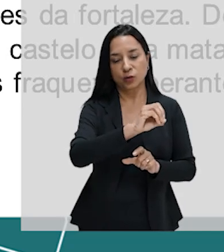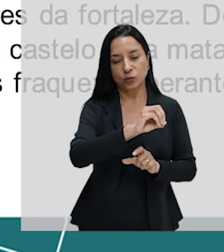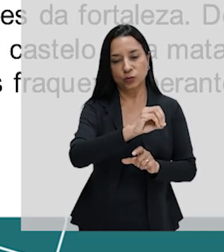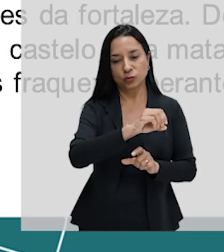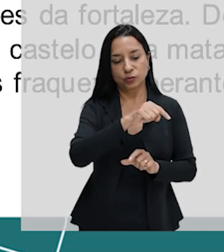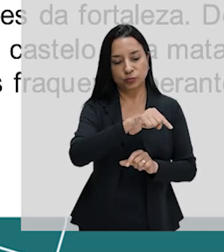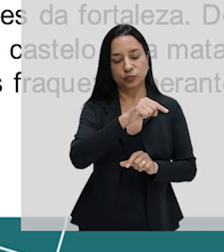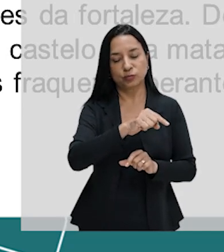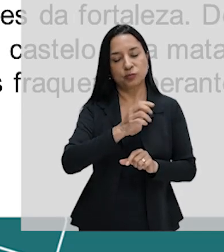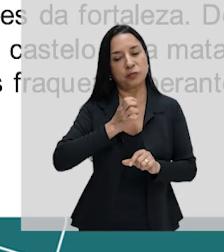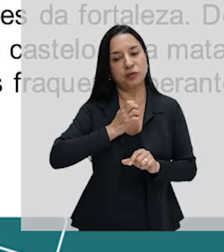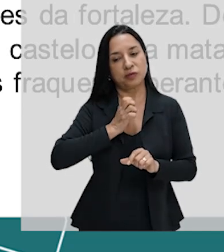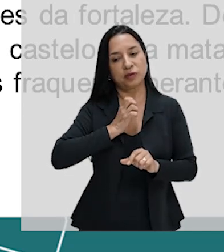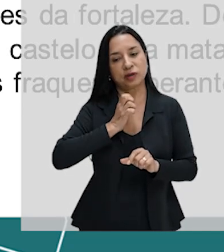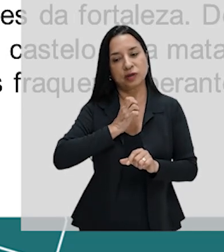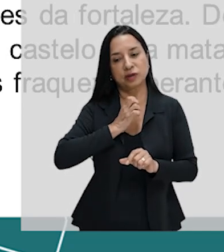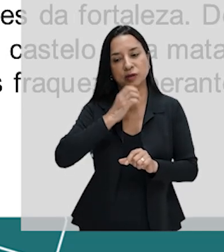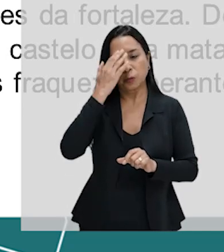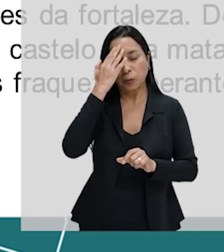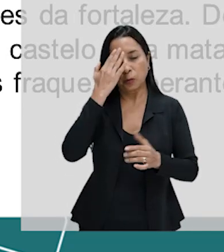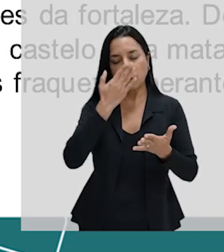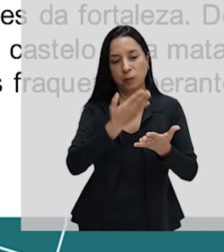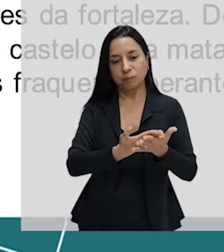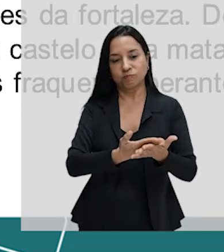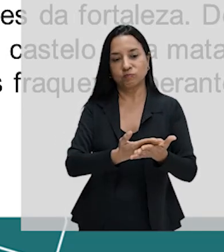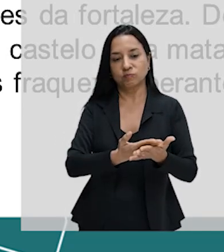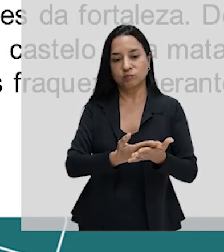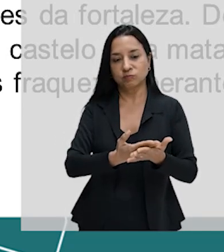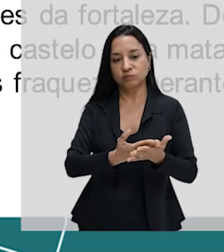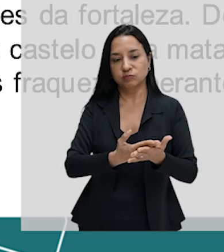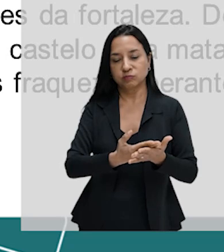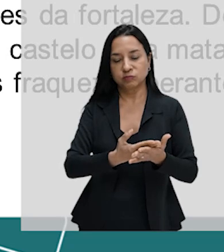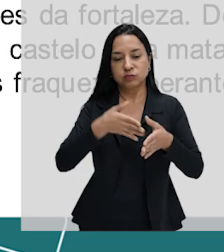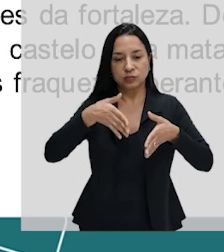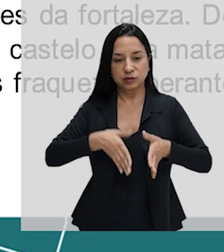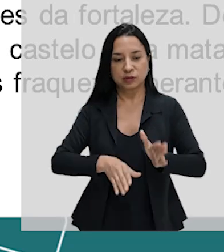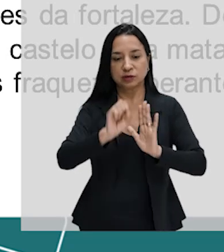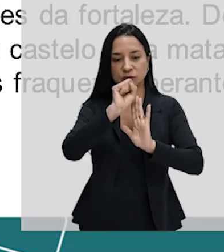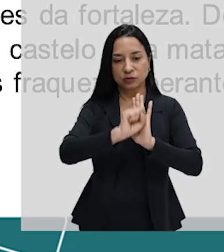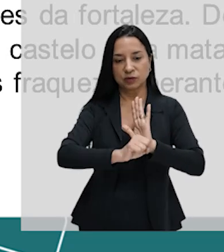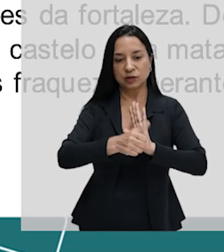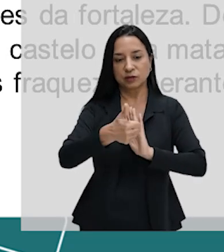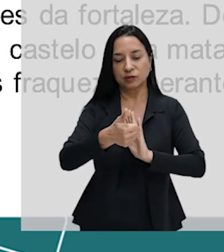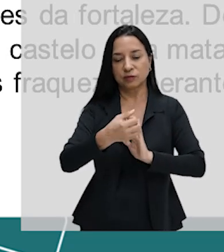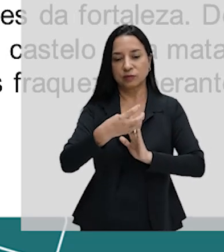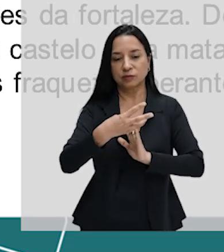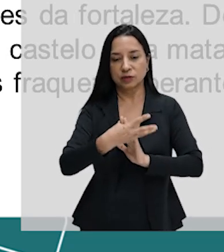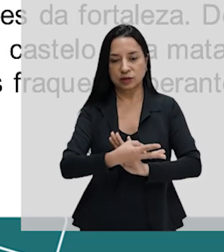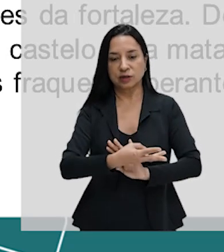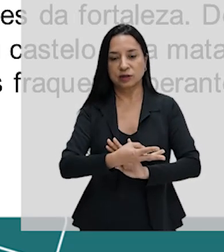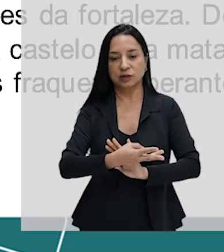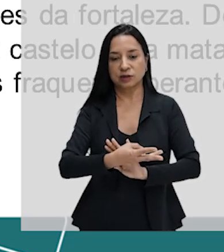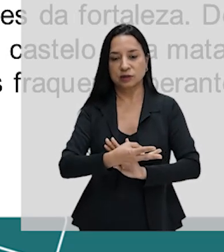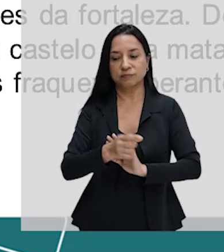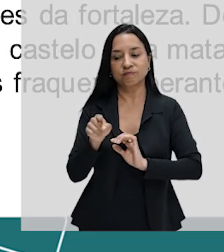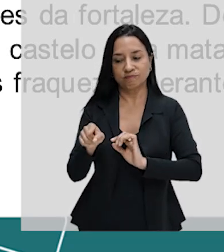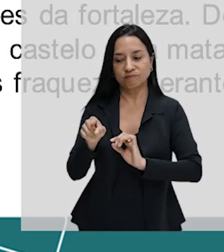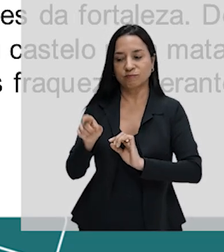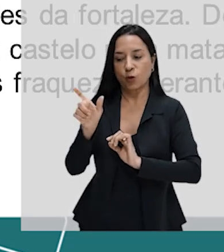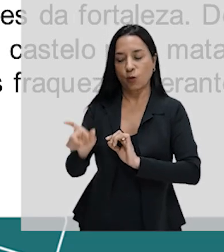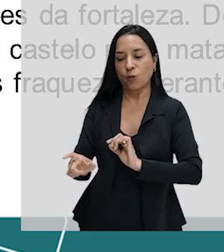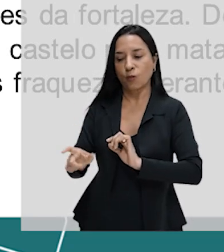nobre e leal nascido no século XIII, ao qual o rei Sancho IV